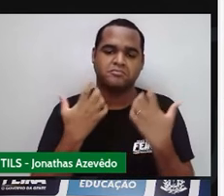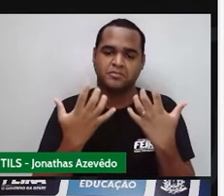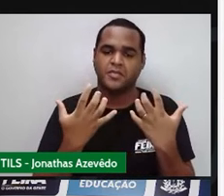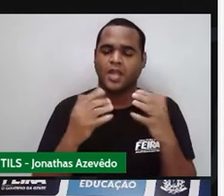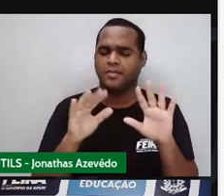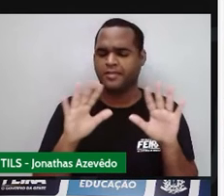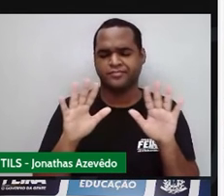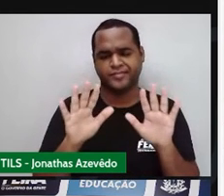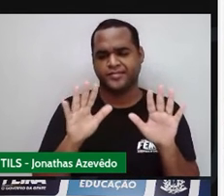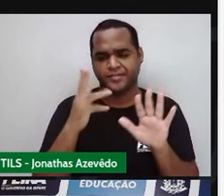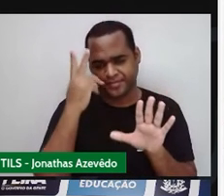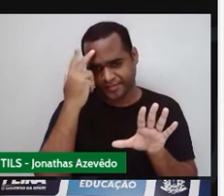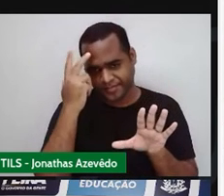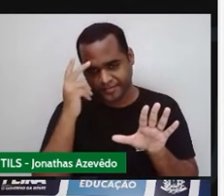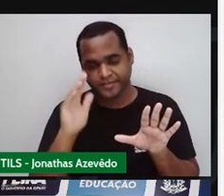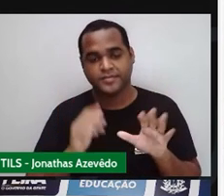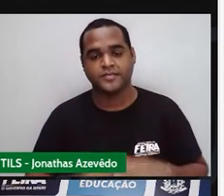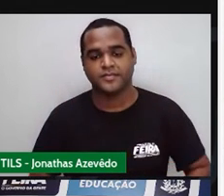vamos deixar assim.